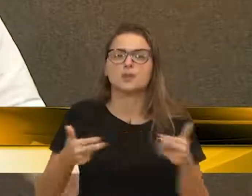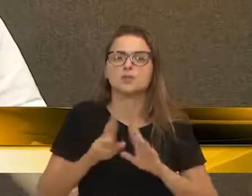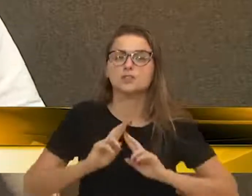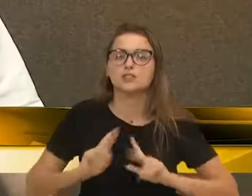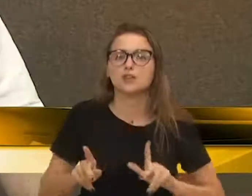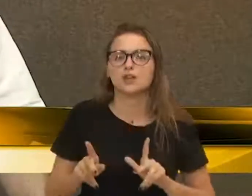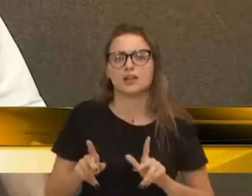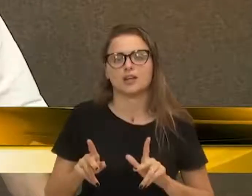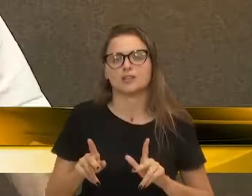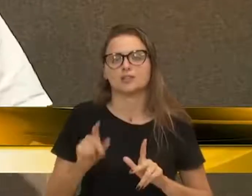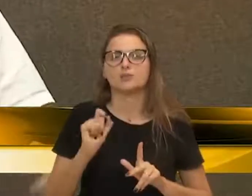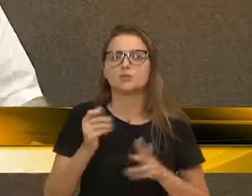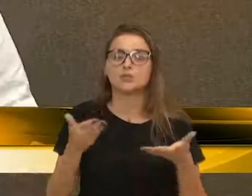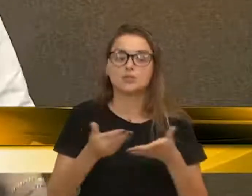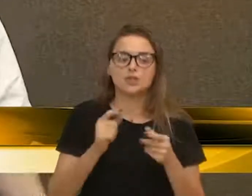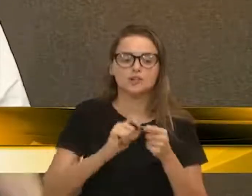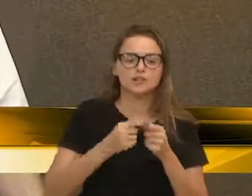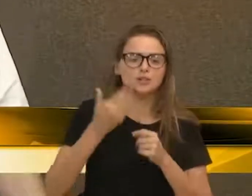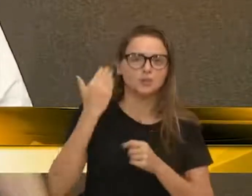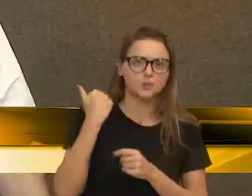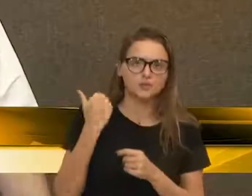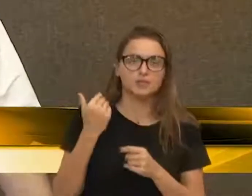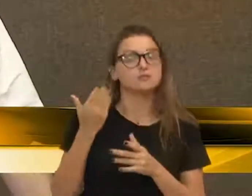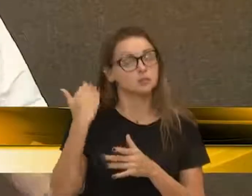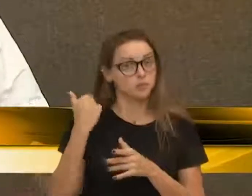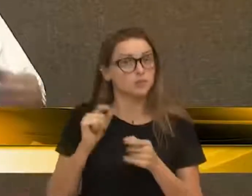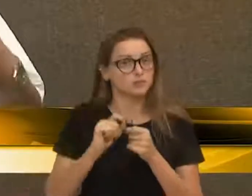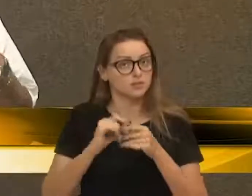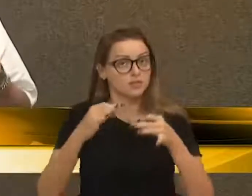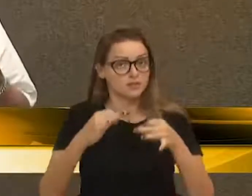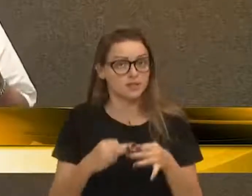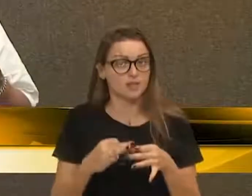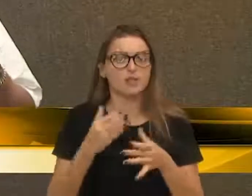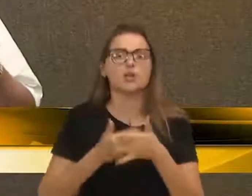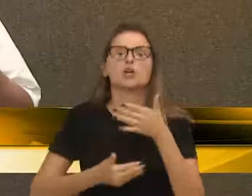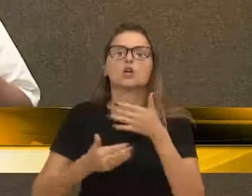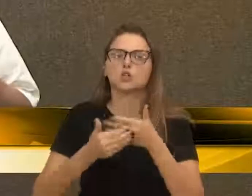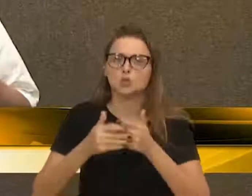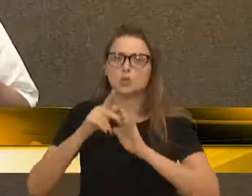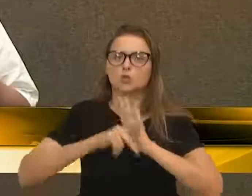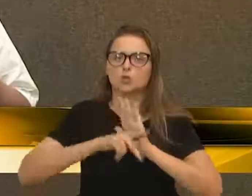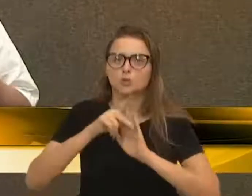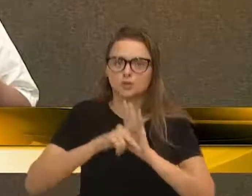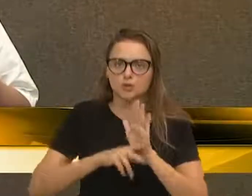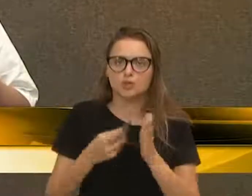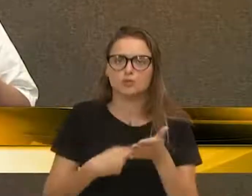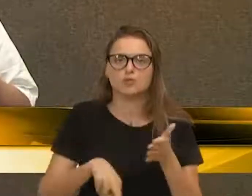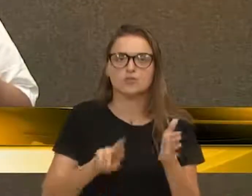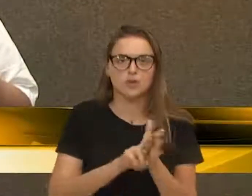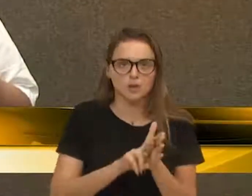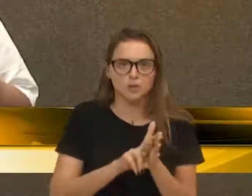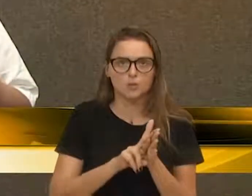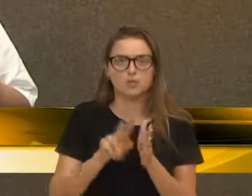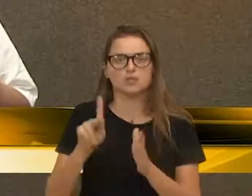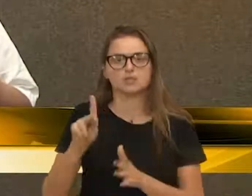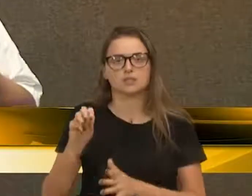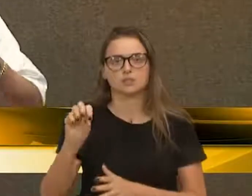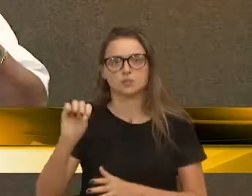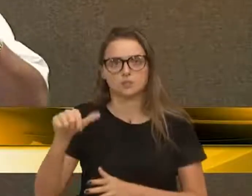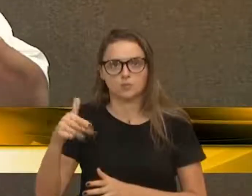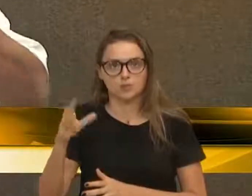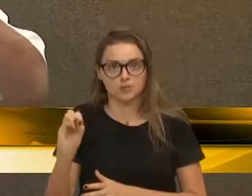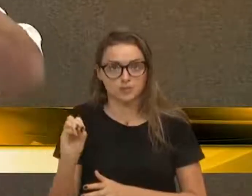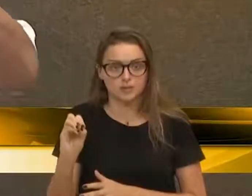do que vinha sendo feito, e vinha sendo bem feito. Todo o projeto de recuperação do postão previa